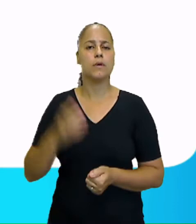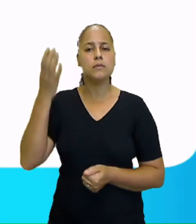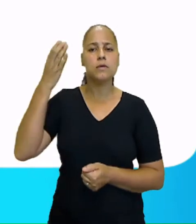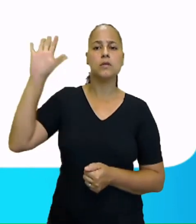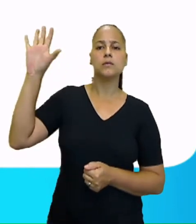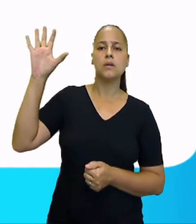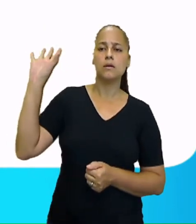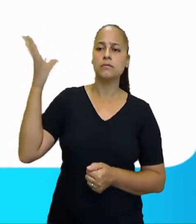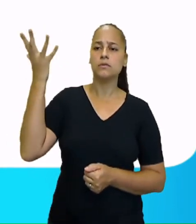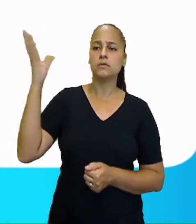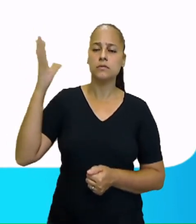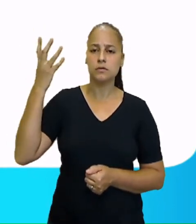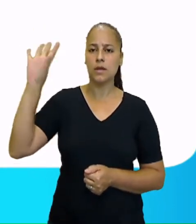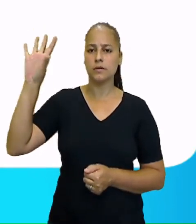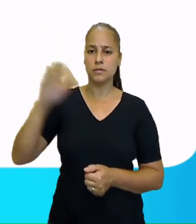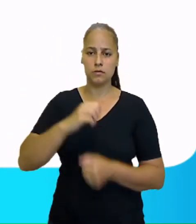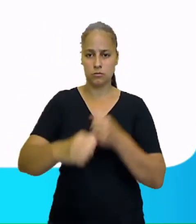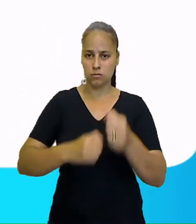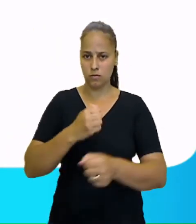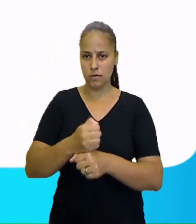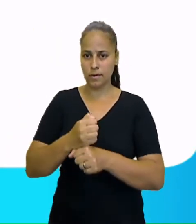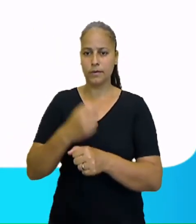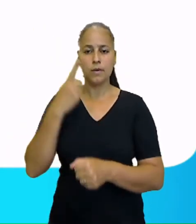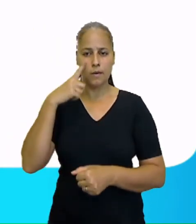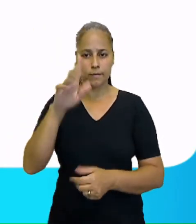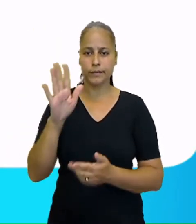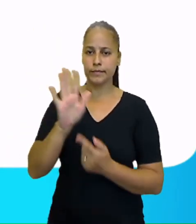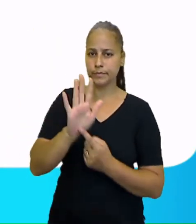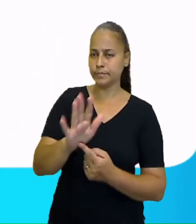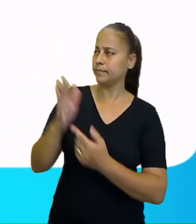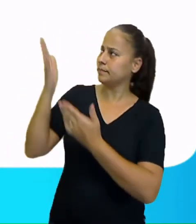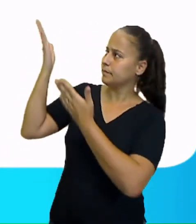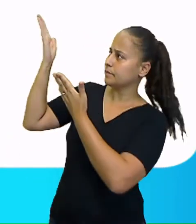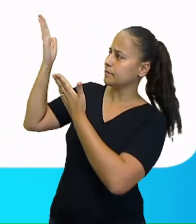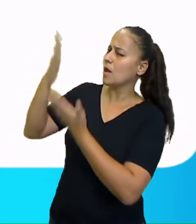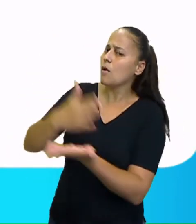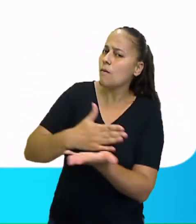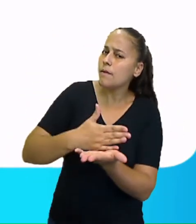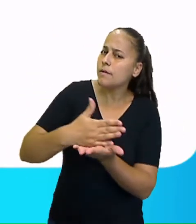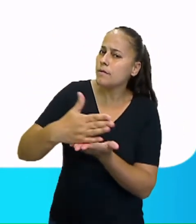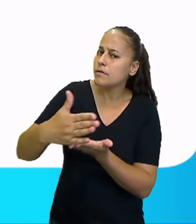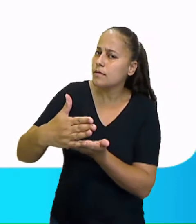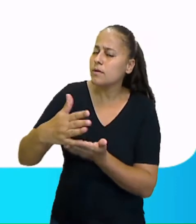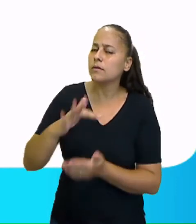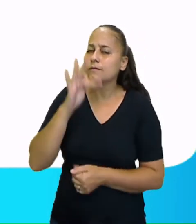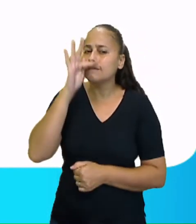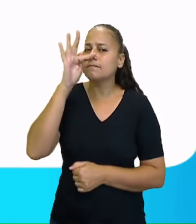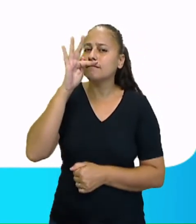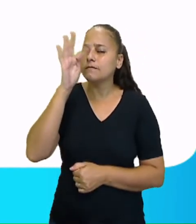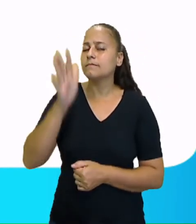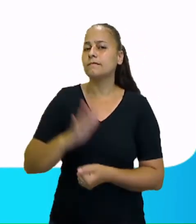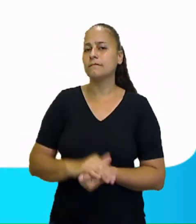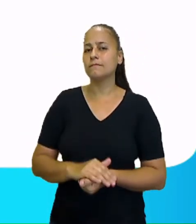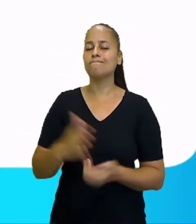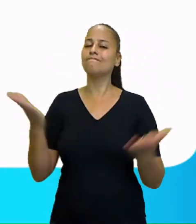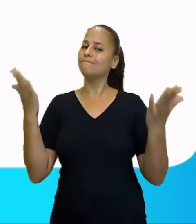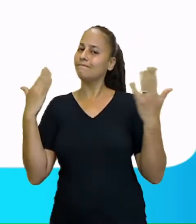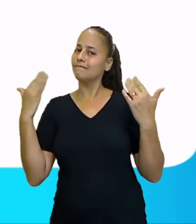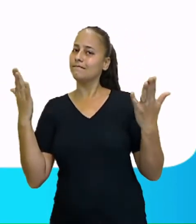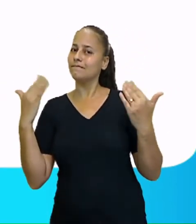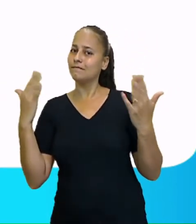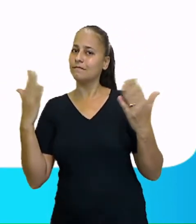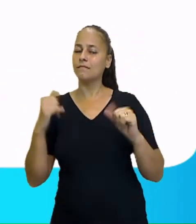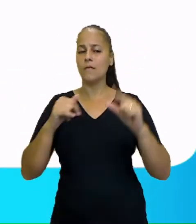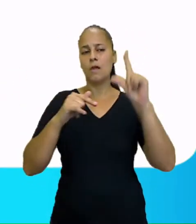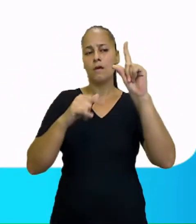de como que acontece o início lá em cima, da primavera, do verão,